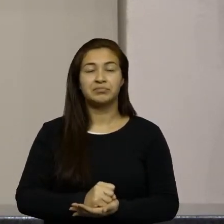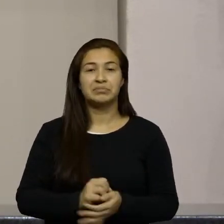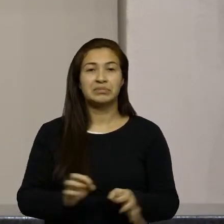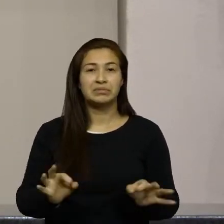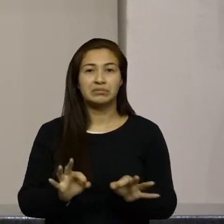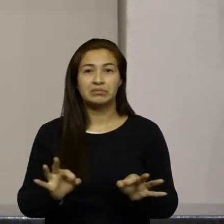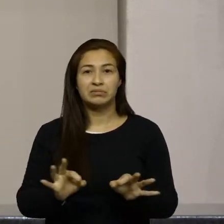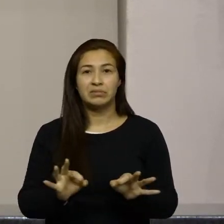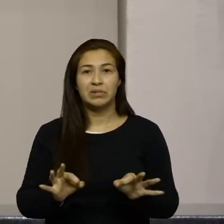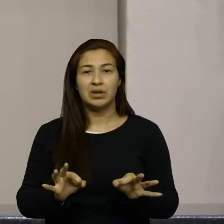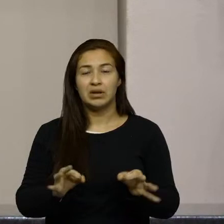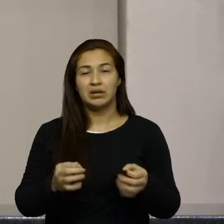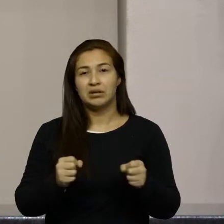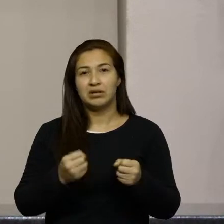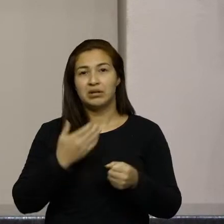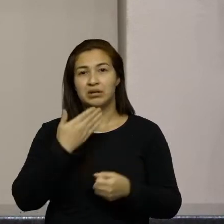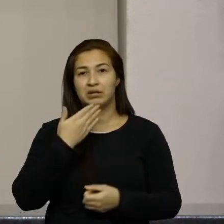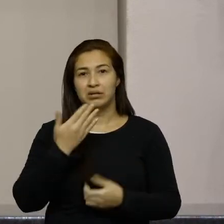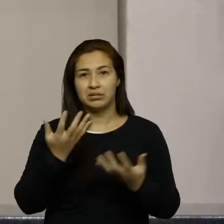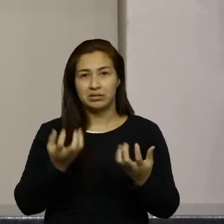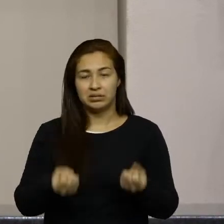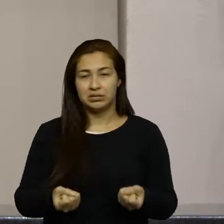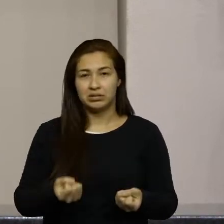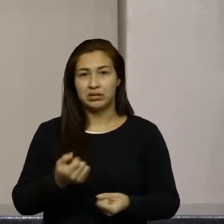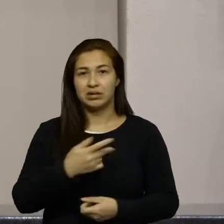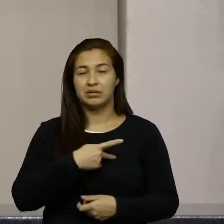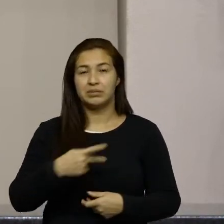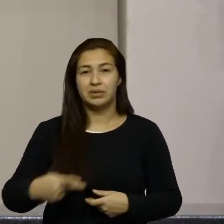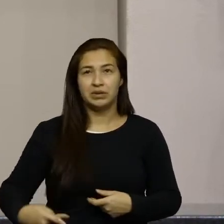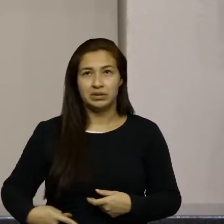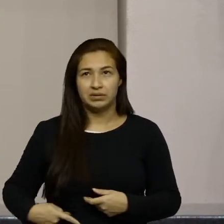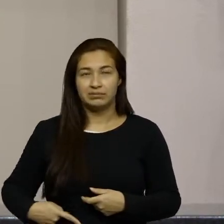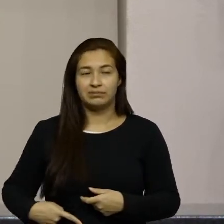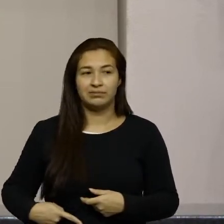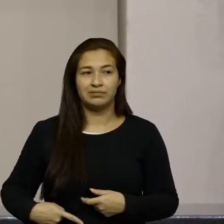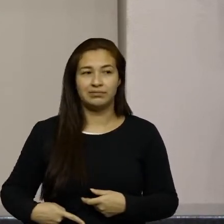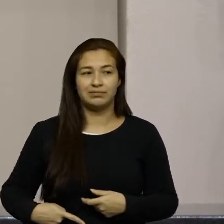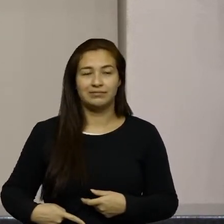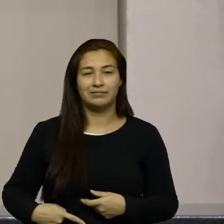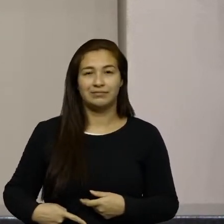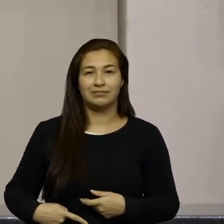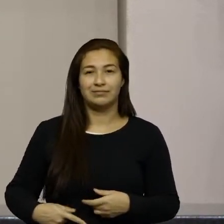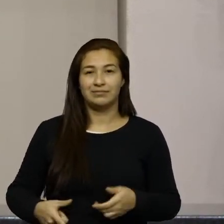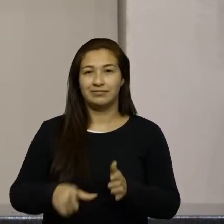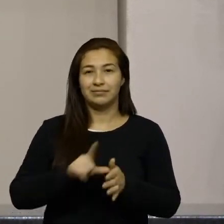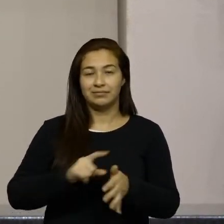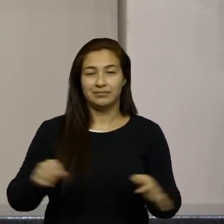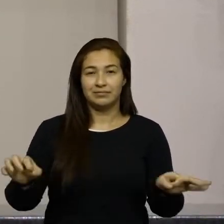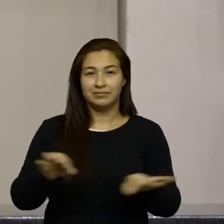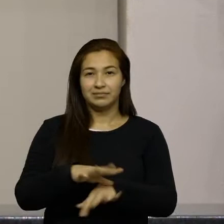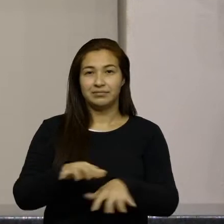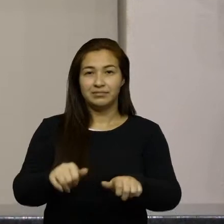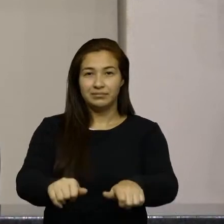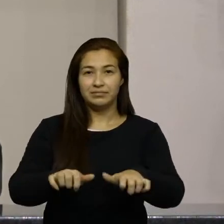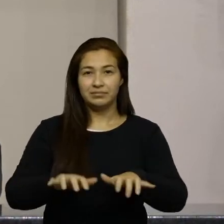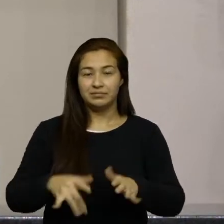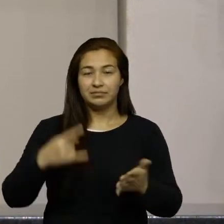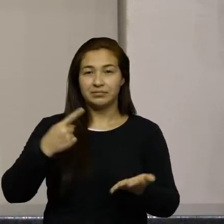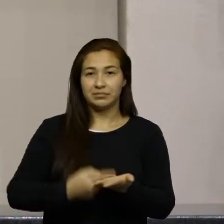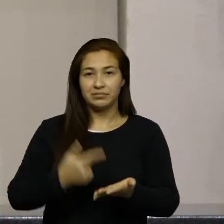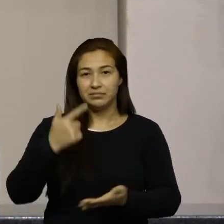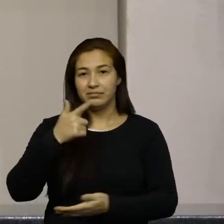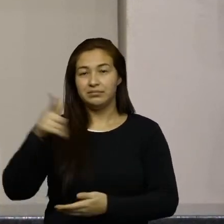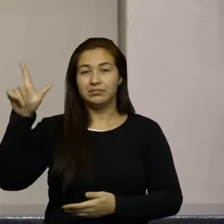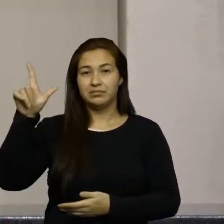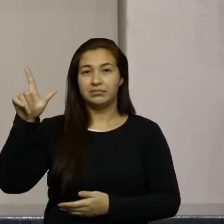nada a deliberar esta previdência essa presidência antes de encerrar a sessão convoca outra